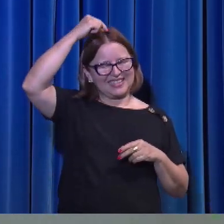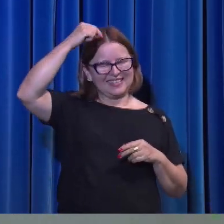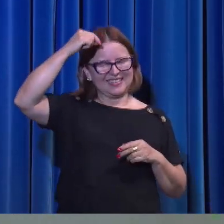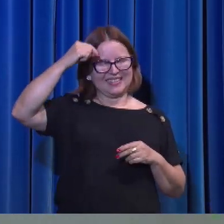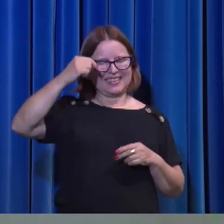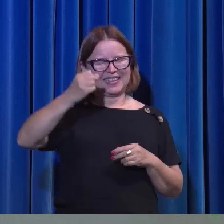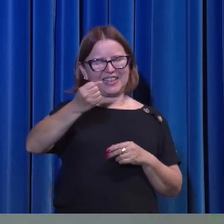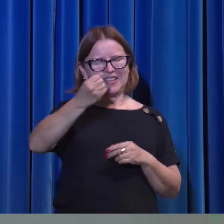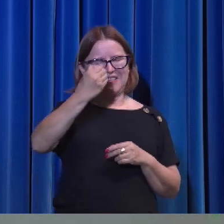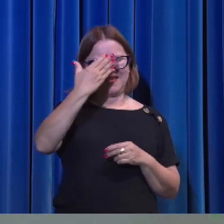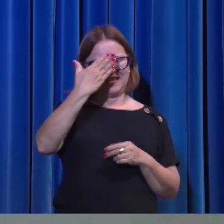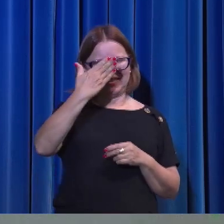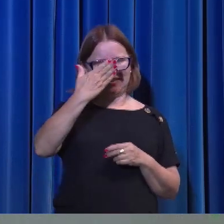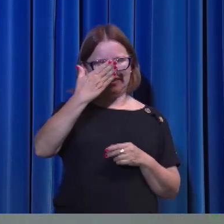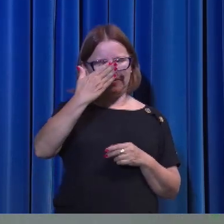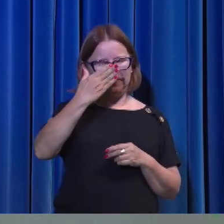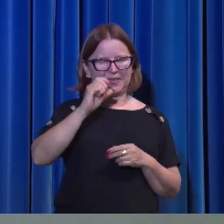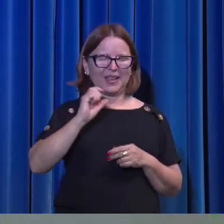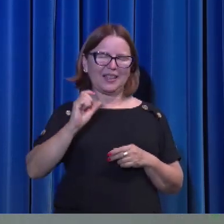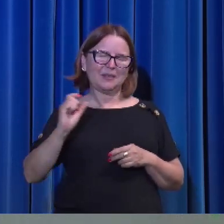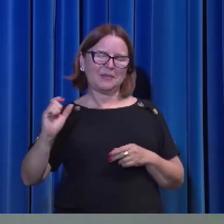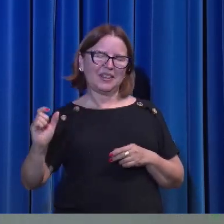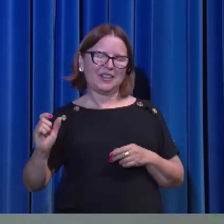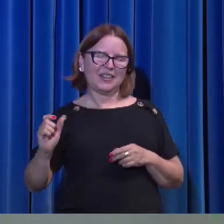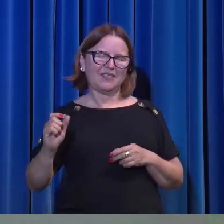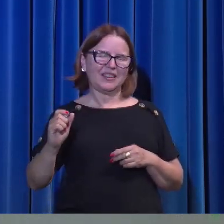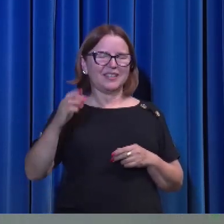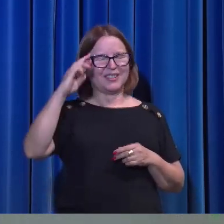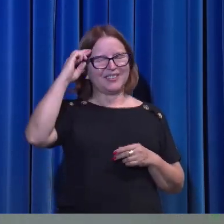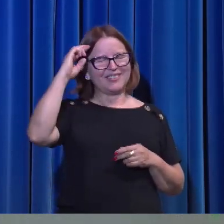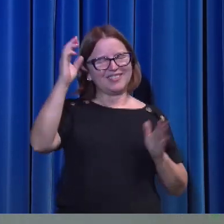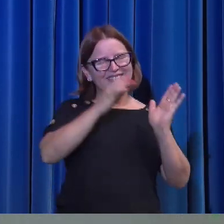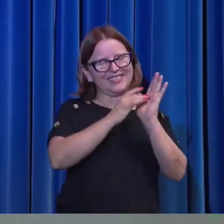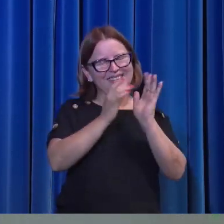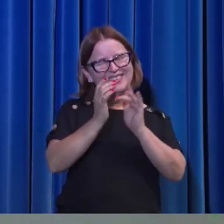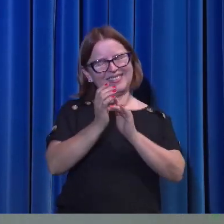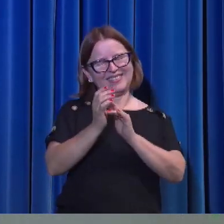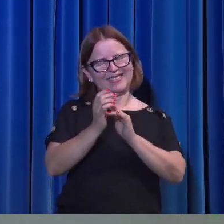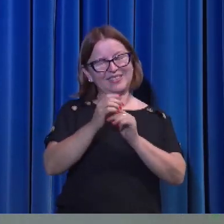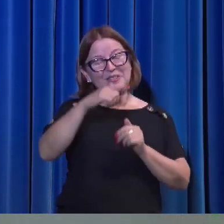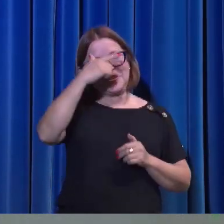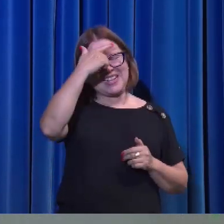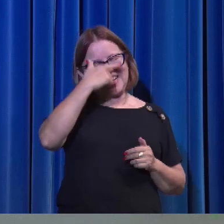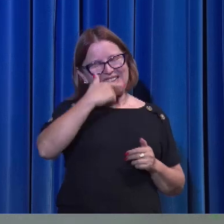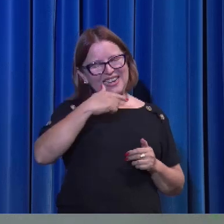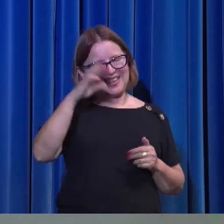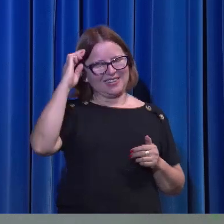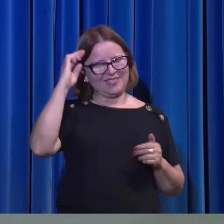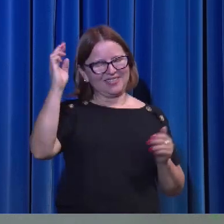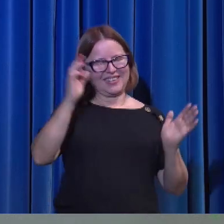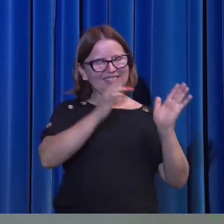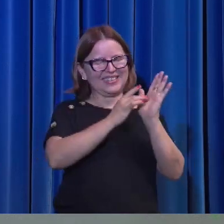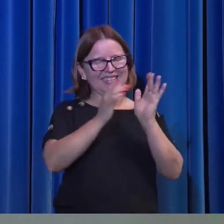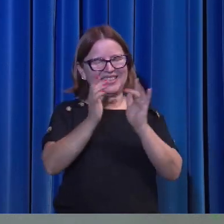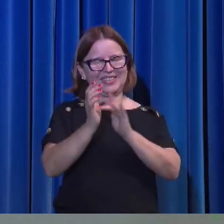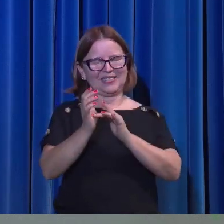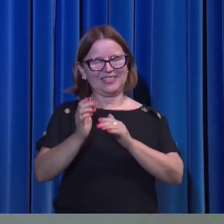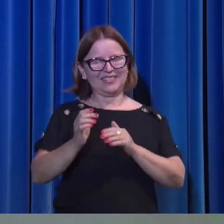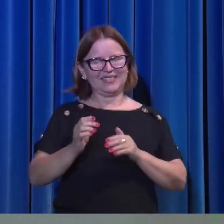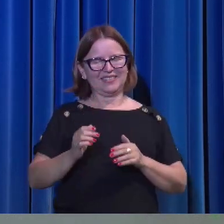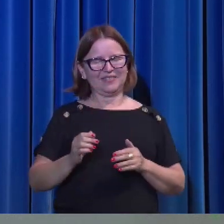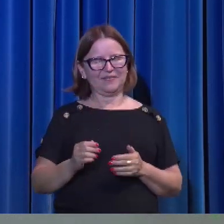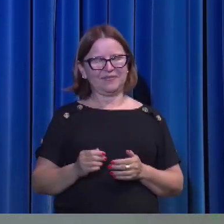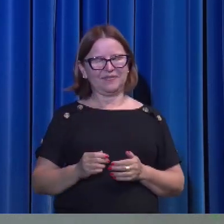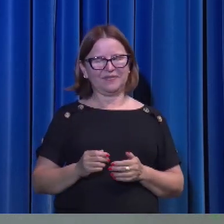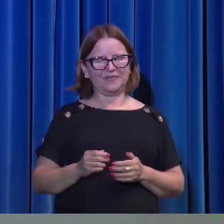Revela-nos as palavras do Senhor Jesus. O caráter do Senhor Jesus. mantém